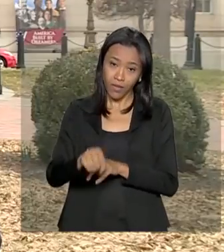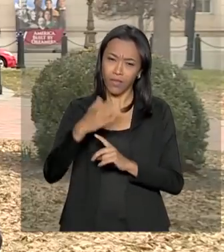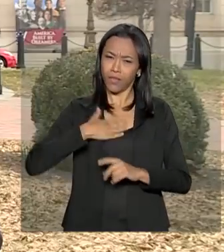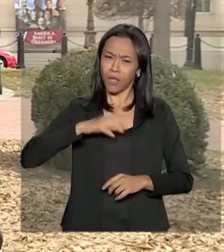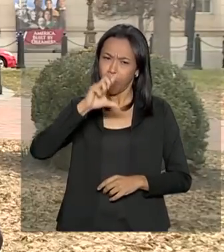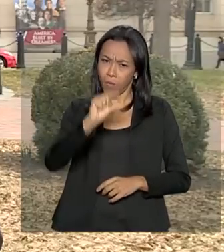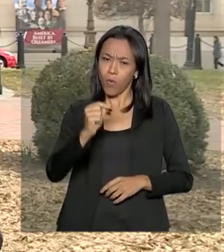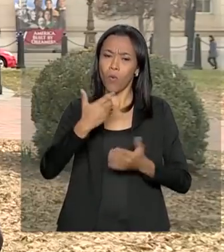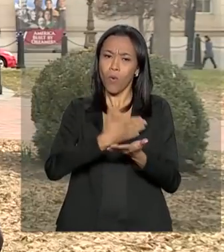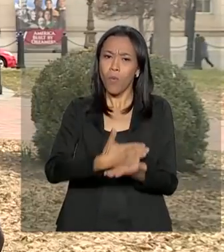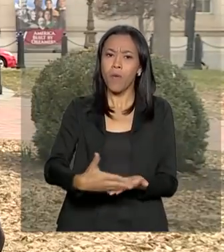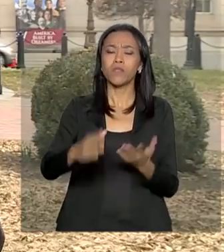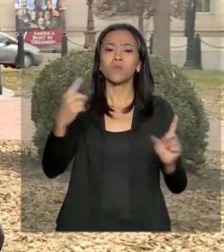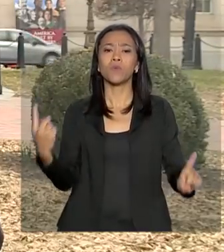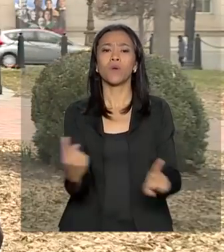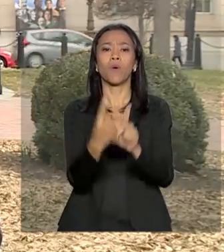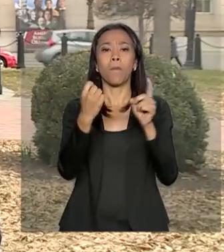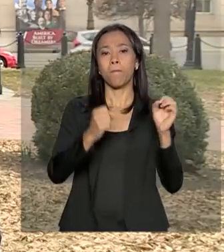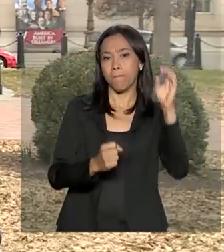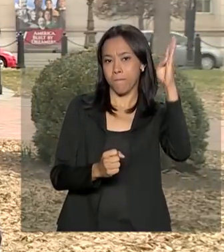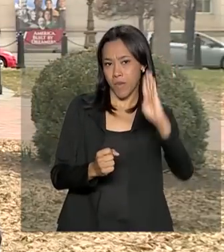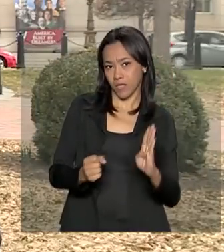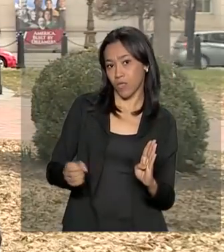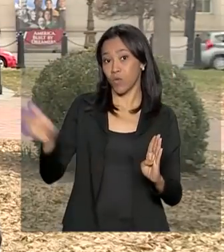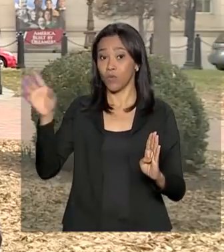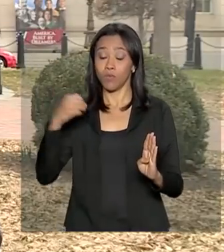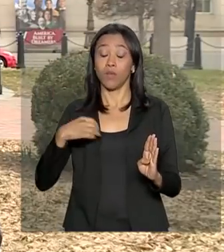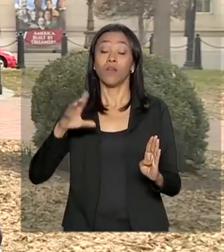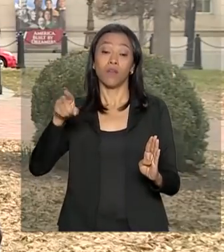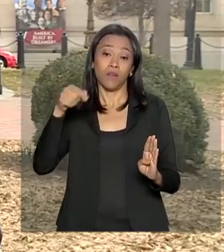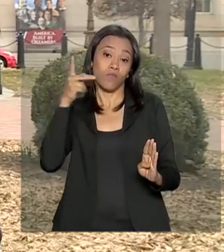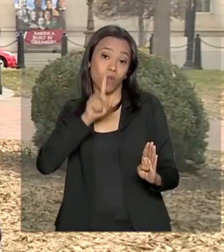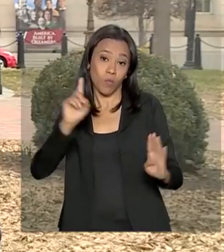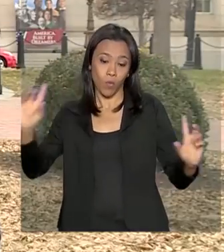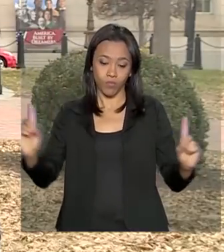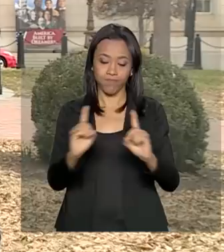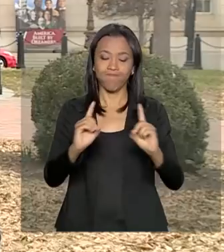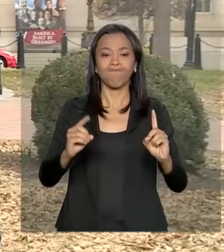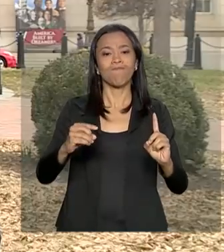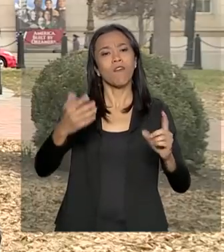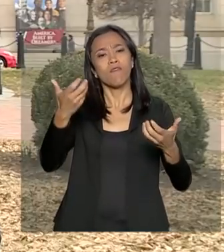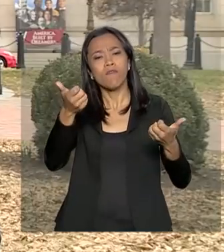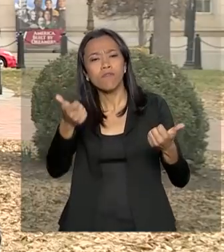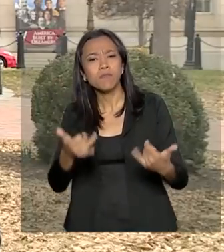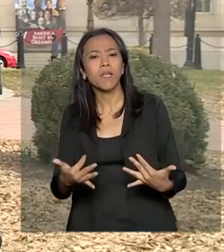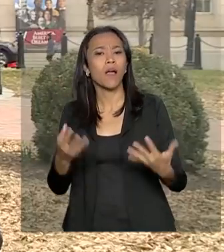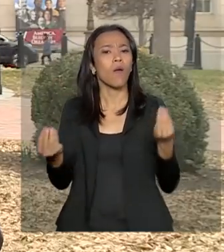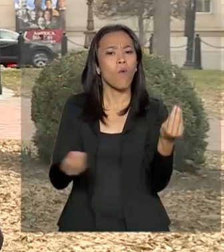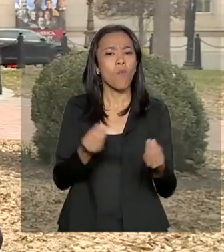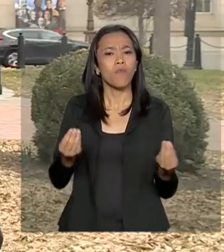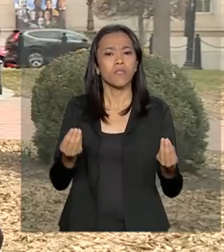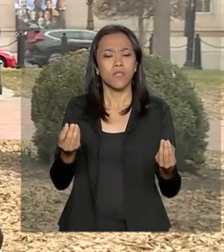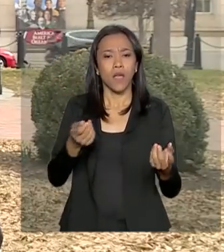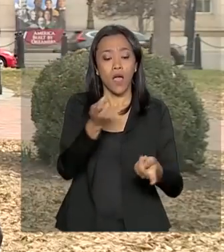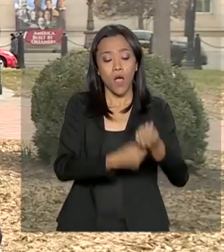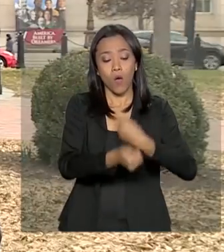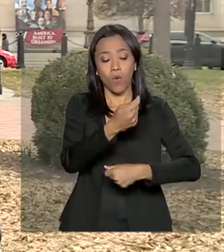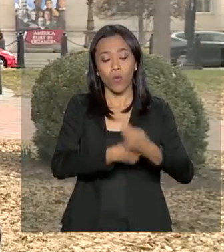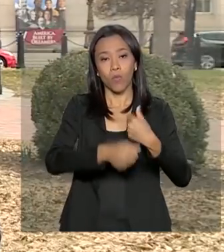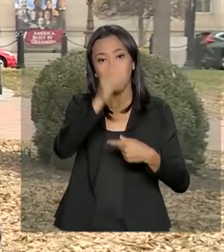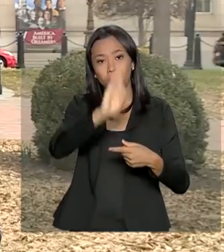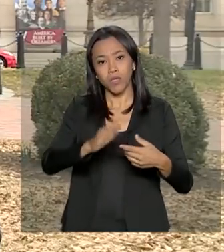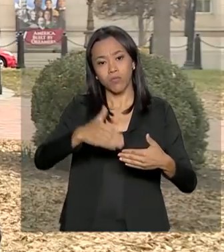Os ministros brasileiros mostrarão aos empresários norte-americanos os próximos passos da economia brasileira. O vice